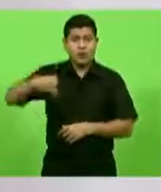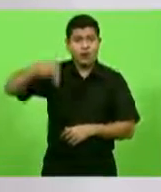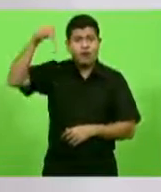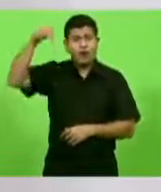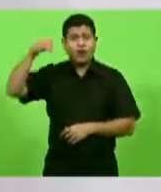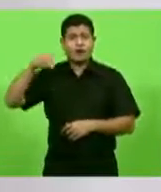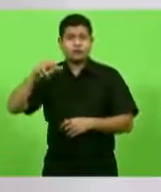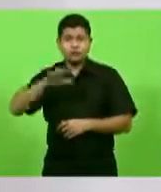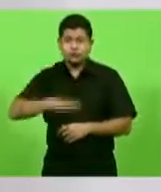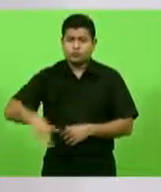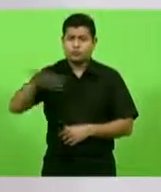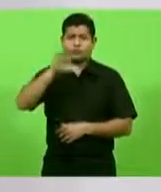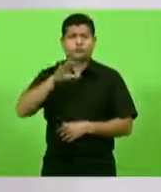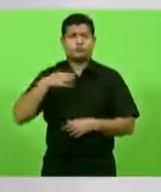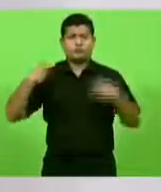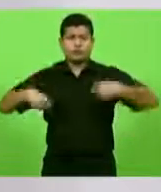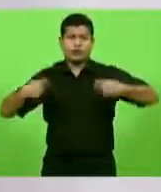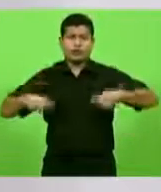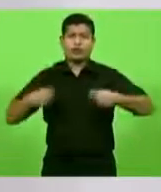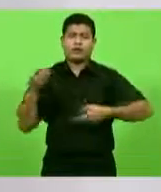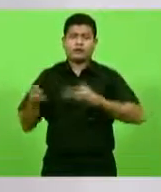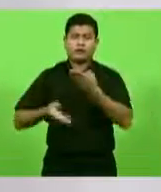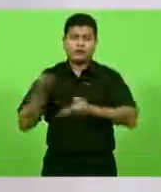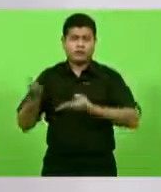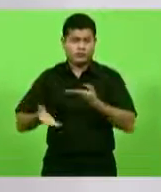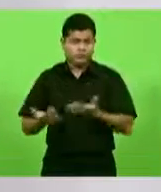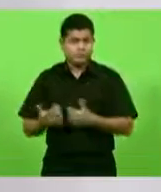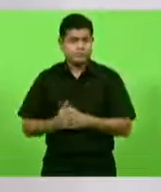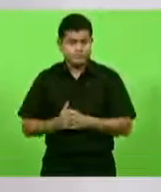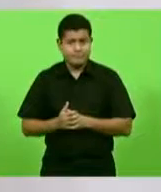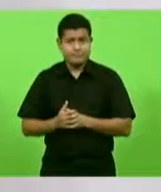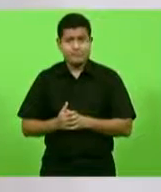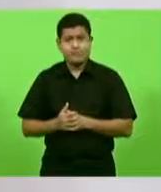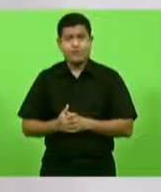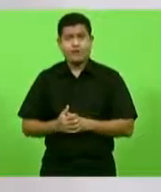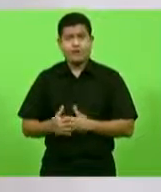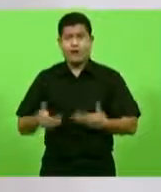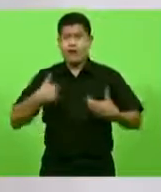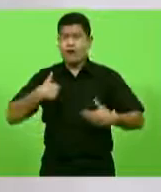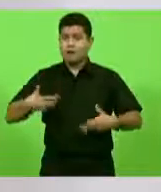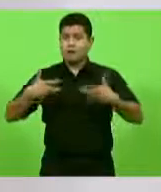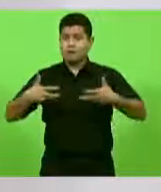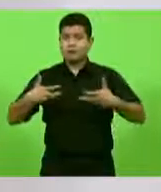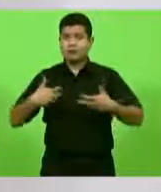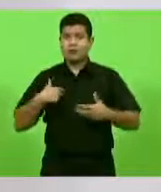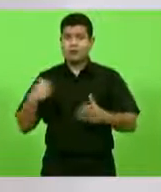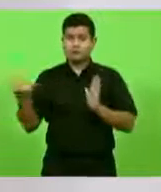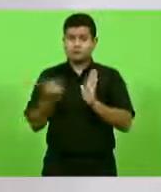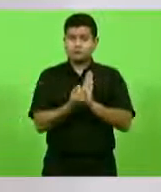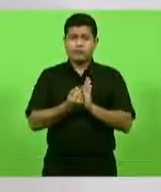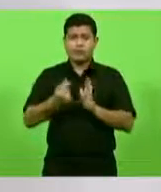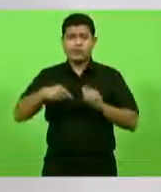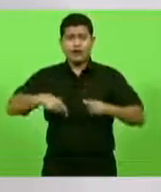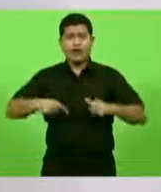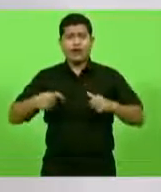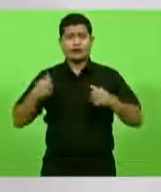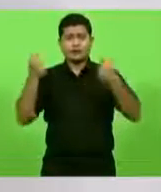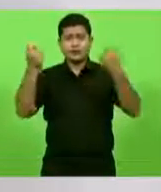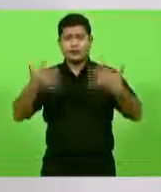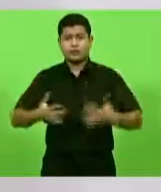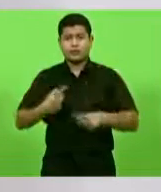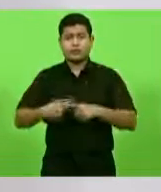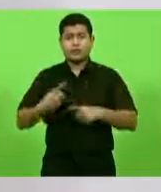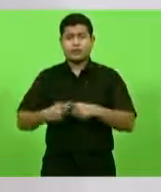regiões precisam desse atendimento. Então, quero fazer esse registro, porque foi o Hospital